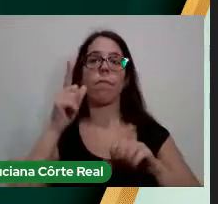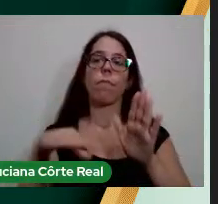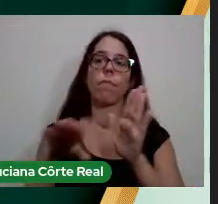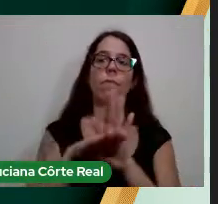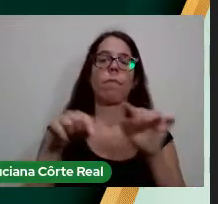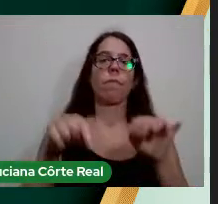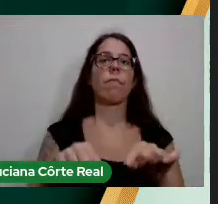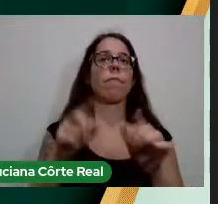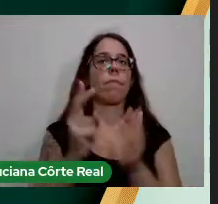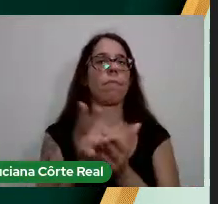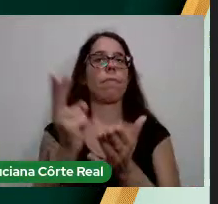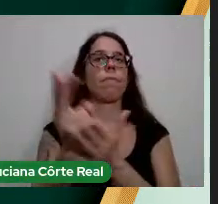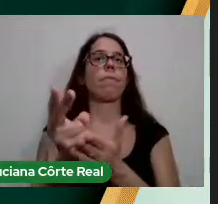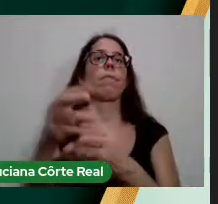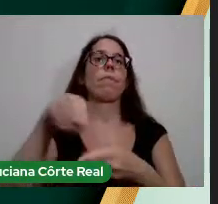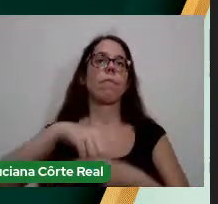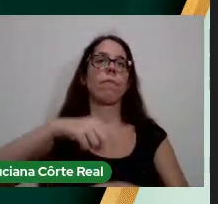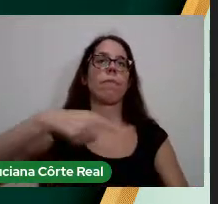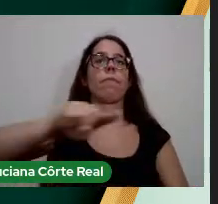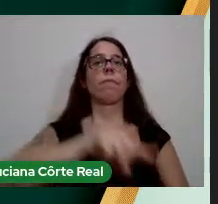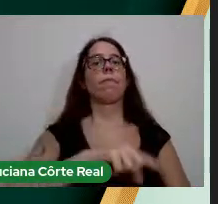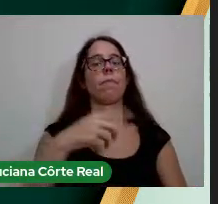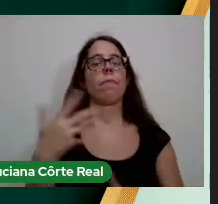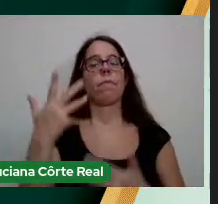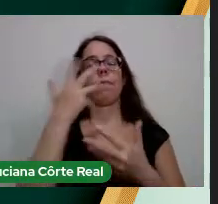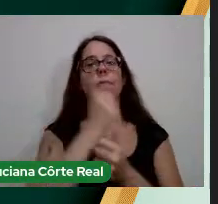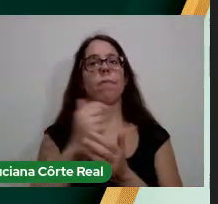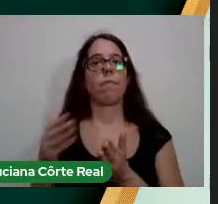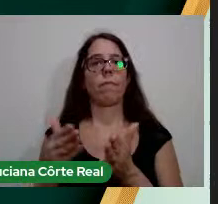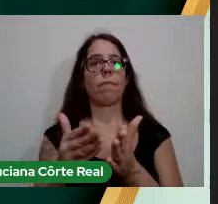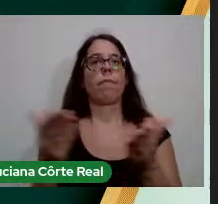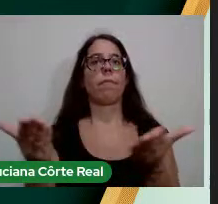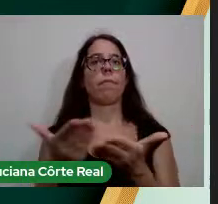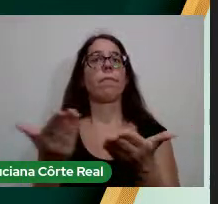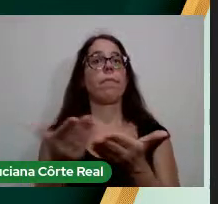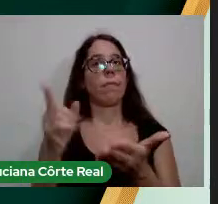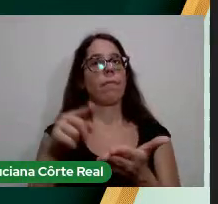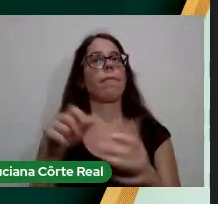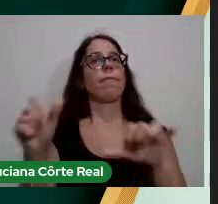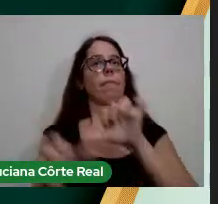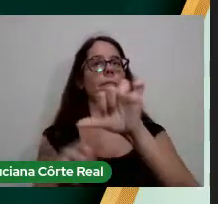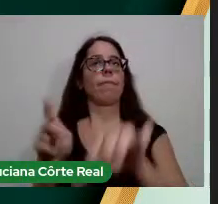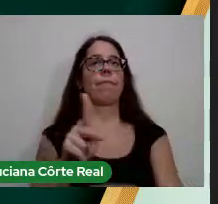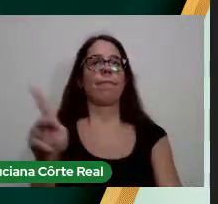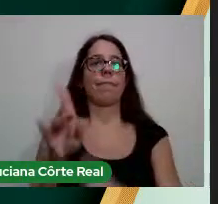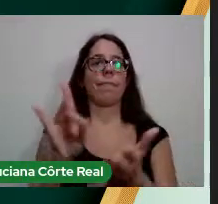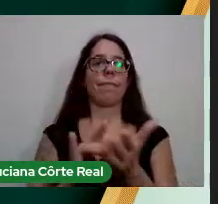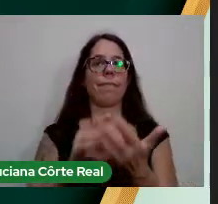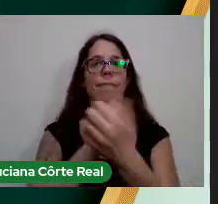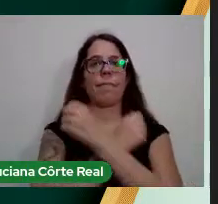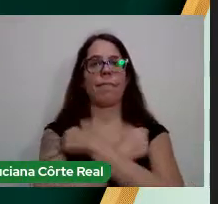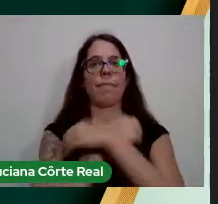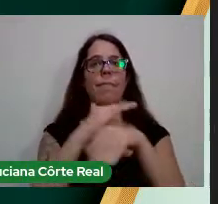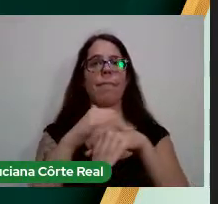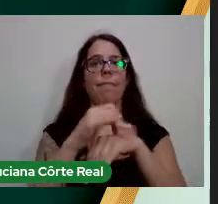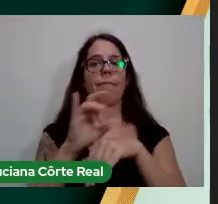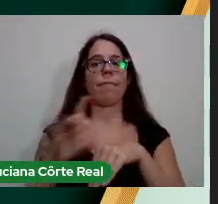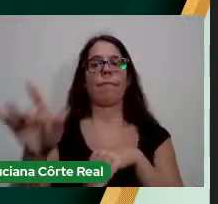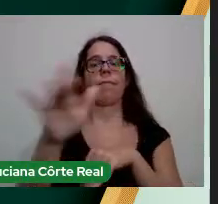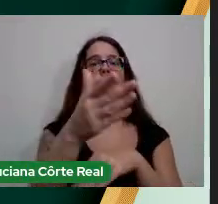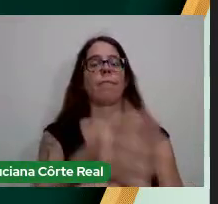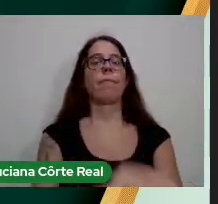siga acompanhando vocês nessa linda caminhada, agora como docentes. Um abraço carinhoso em cada um de vocês.